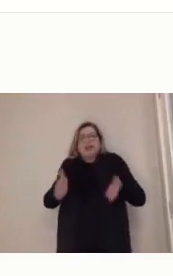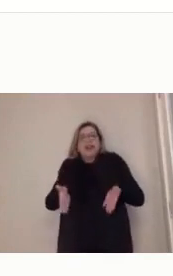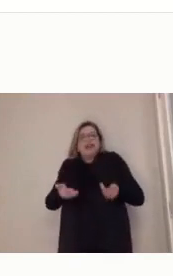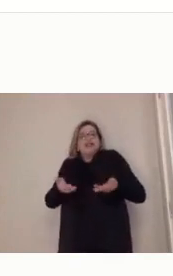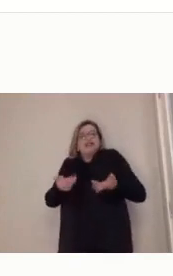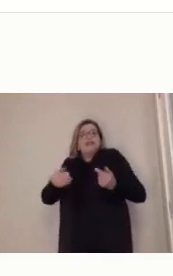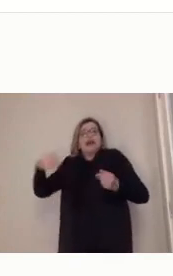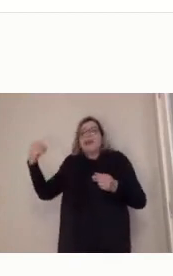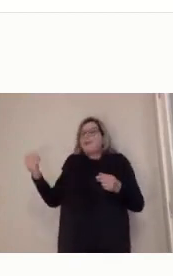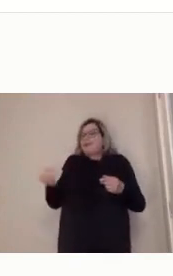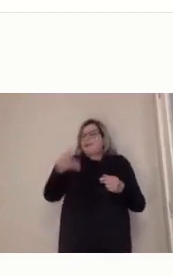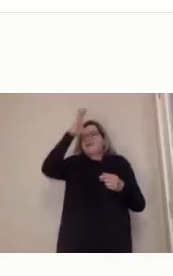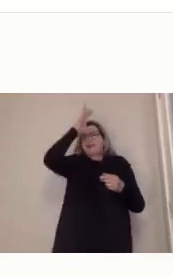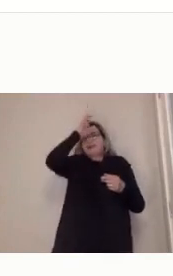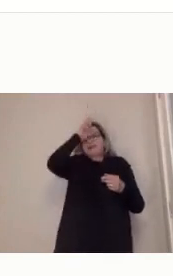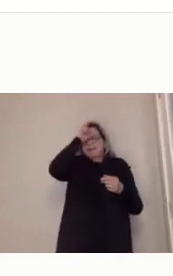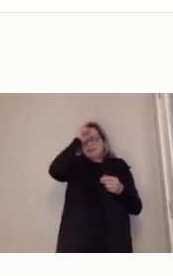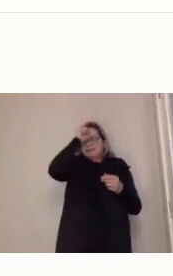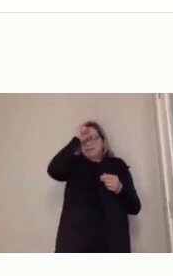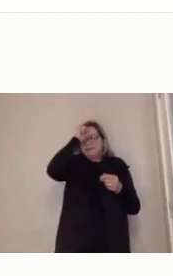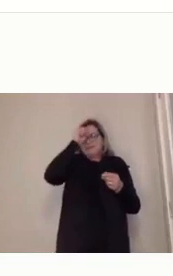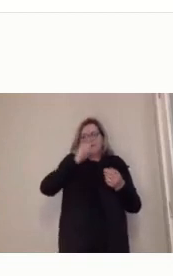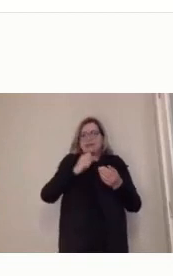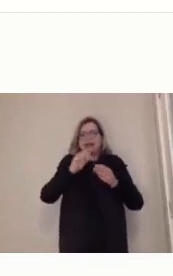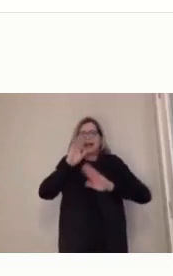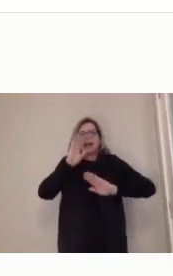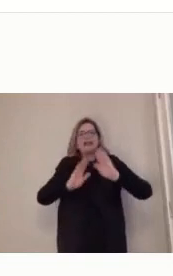a gente está estudando ou a gente